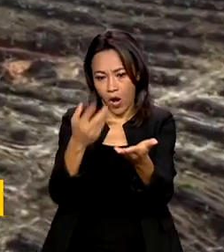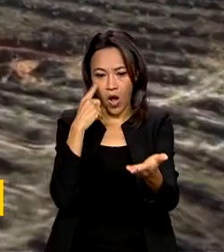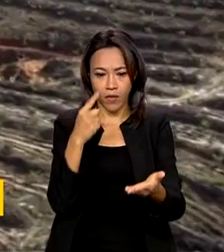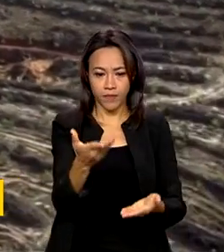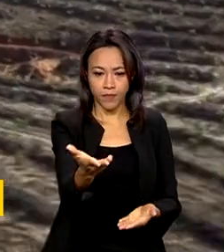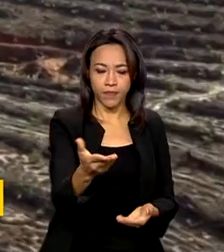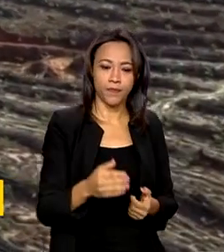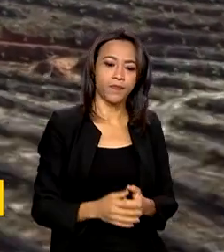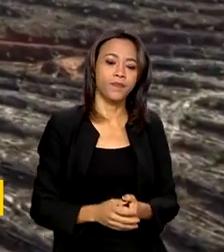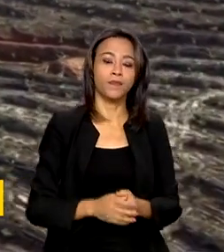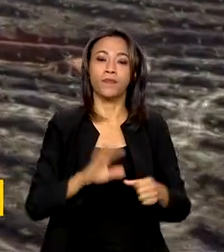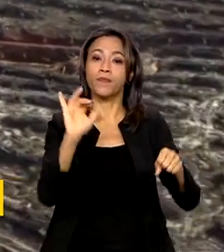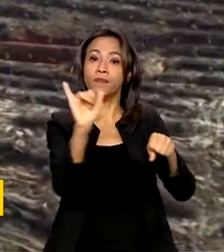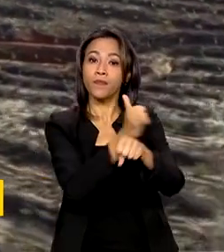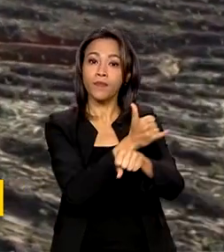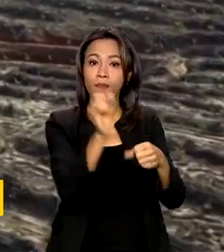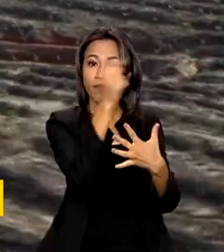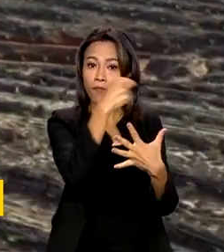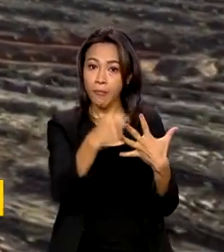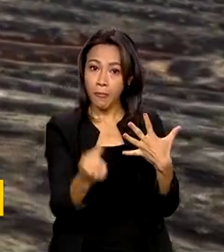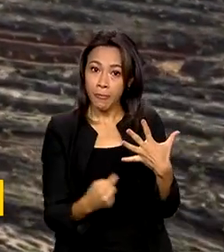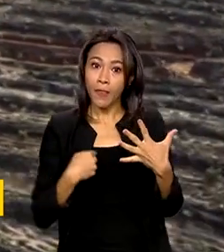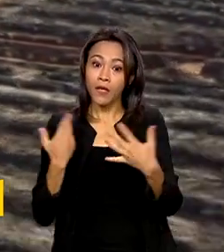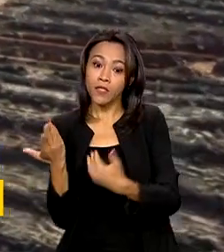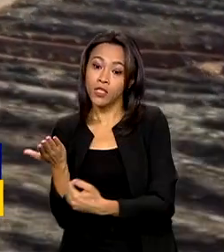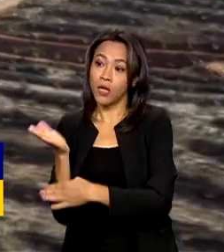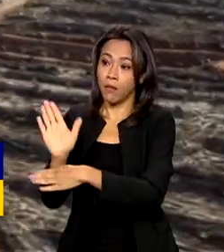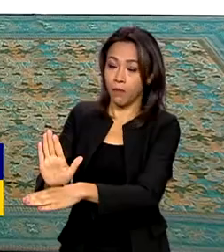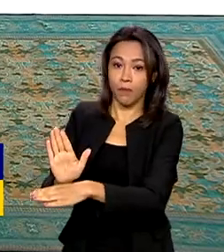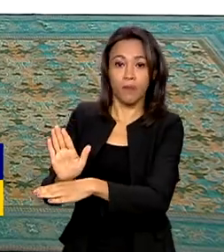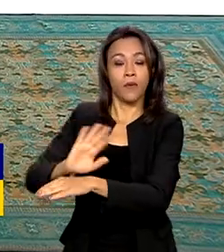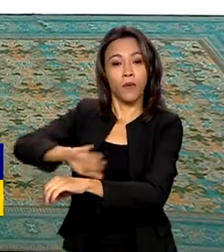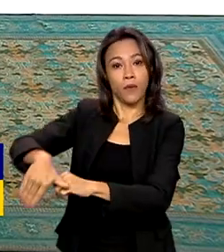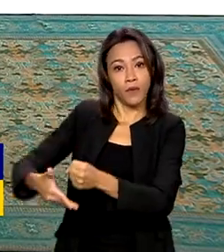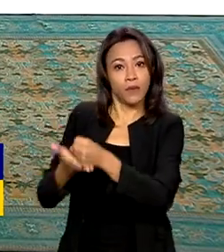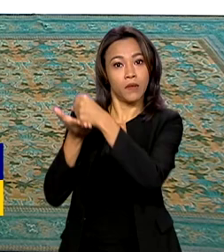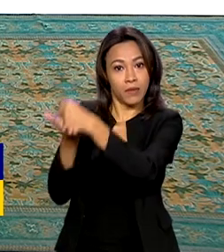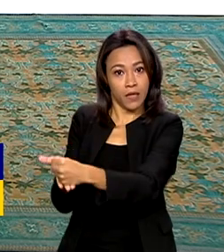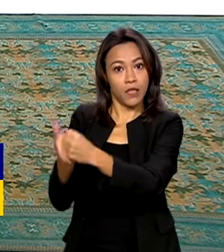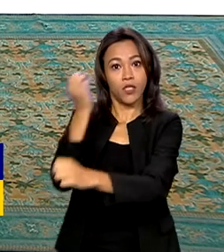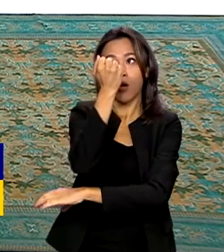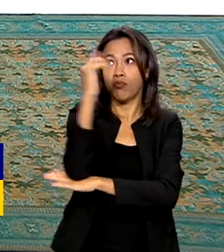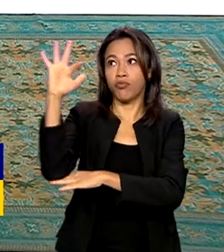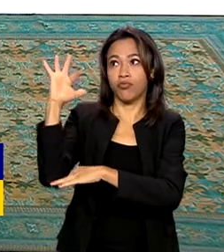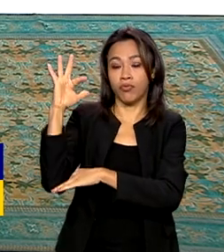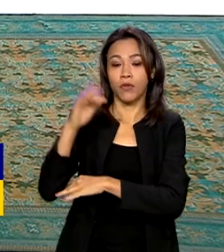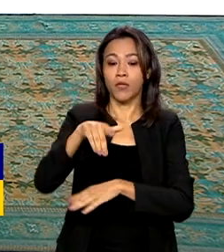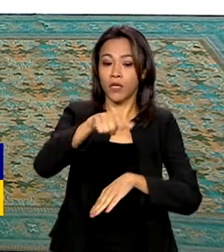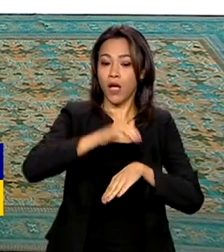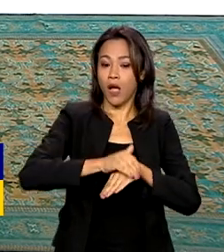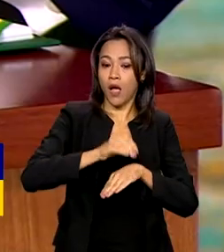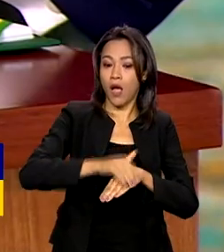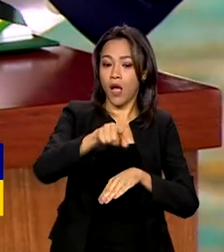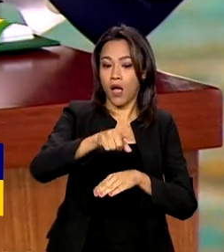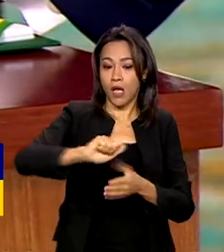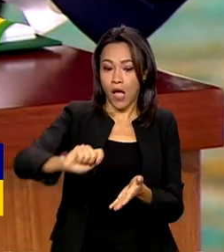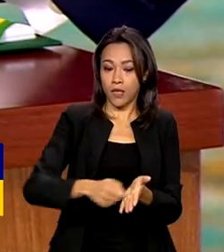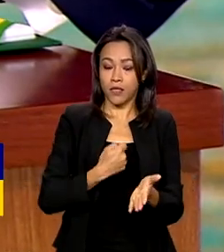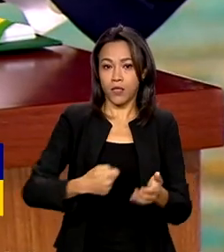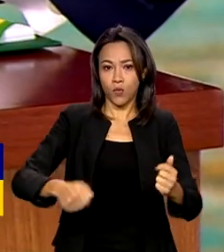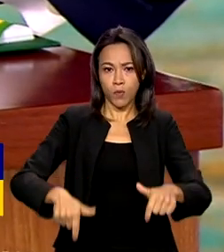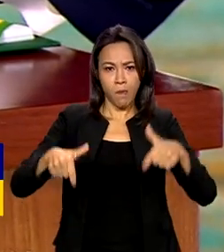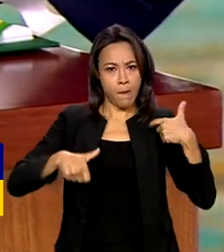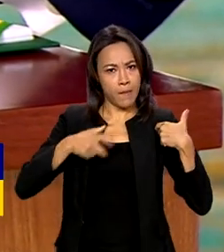As ações de socorro ao meio ambiente não tardaram. Um dos primeiros atos do presidente Lula ao assumir o